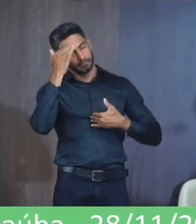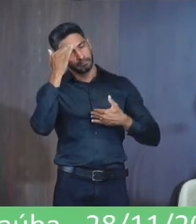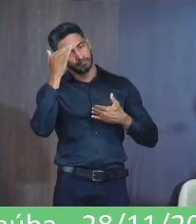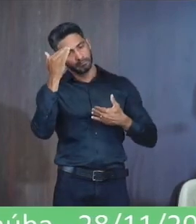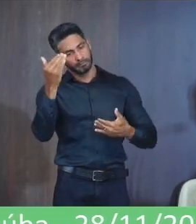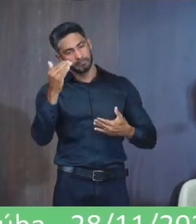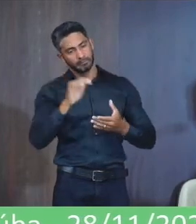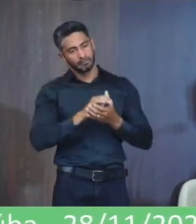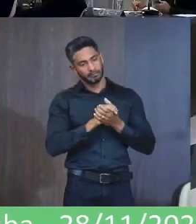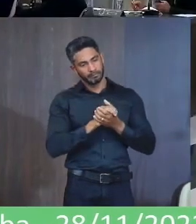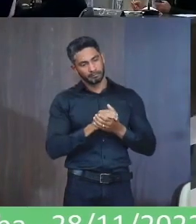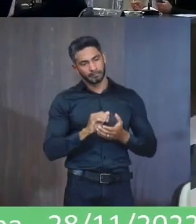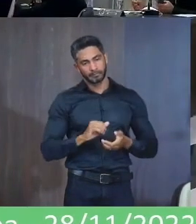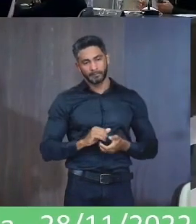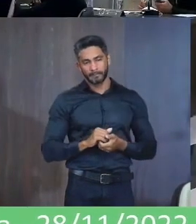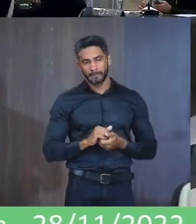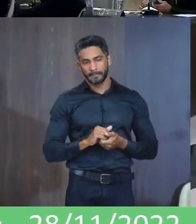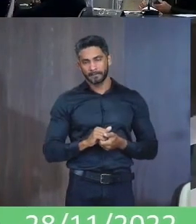E parabéns Parabéns colega